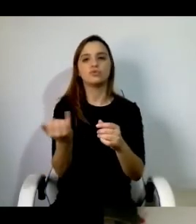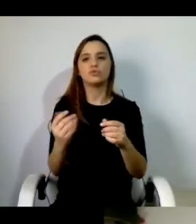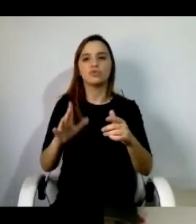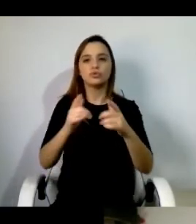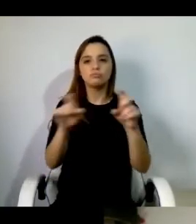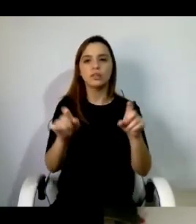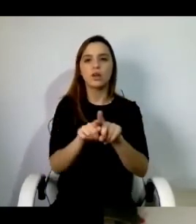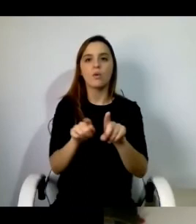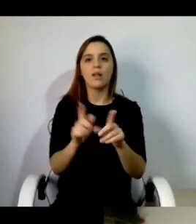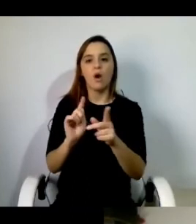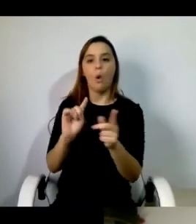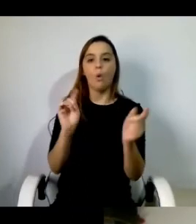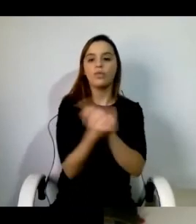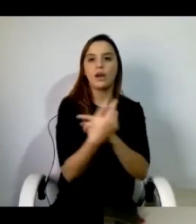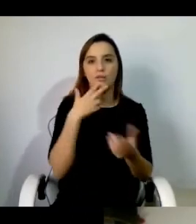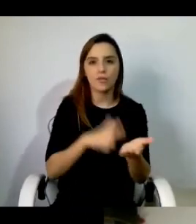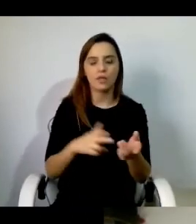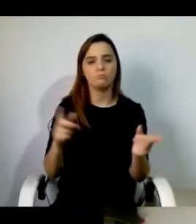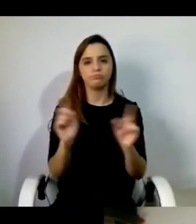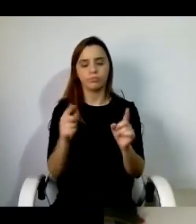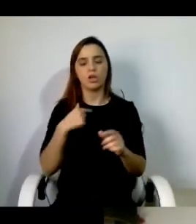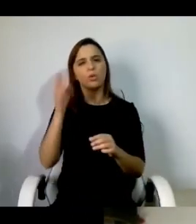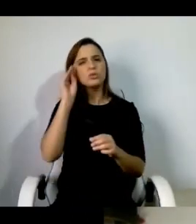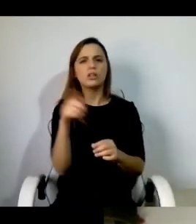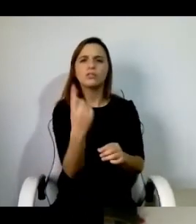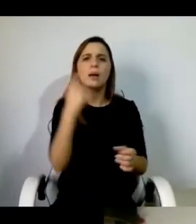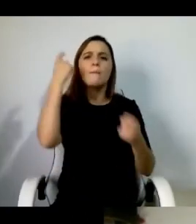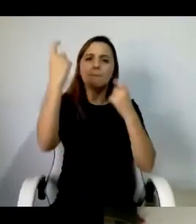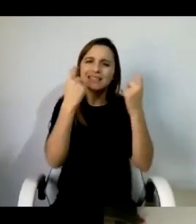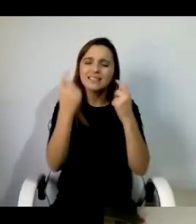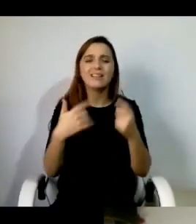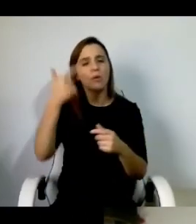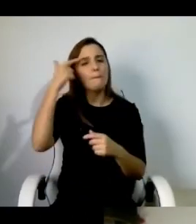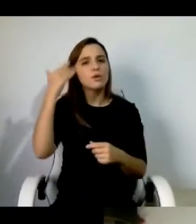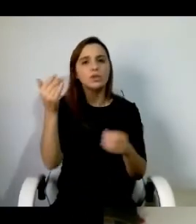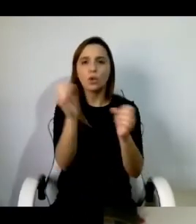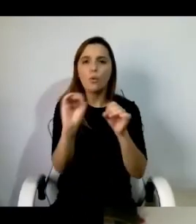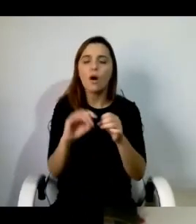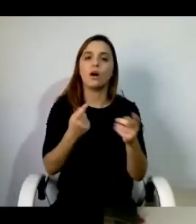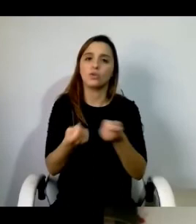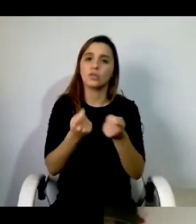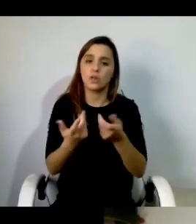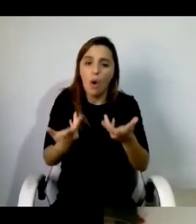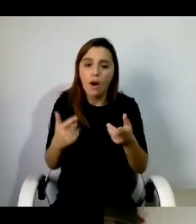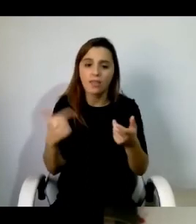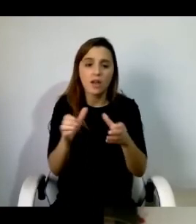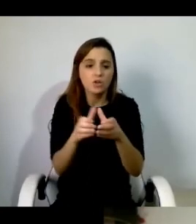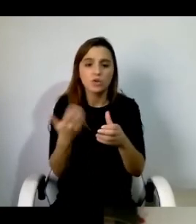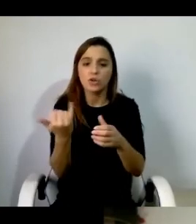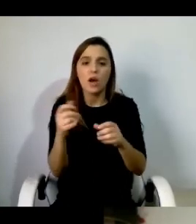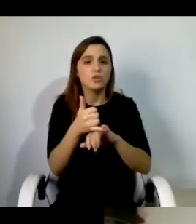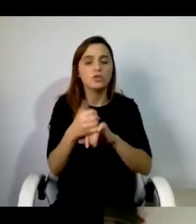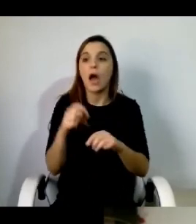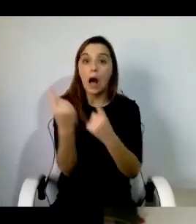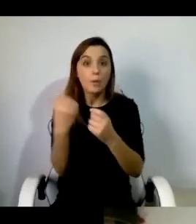vezes são e eu aconselho é que nós pensemos sem preconceitos nas organizações que temos há algumas que estão mal certamente